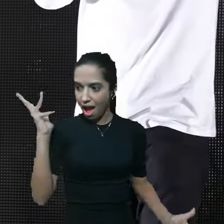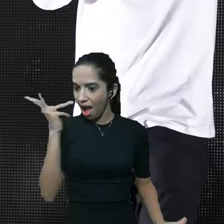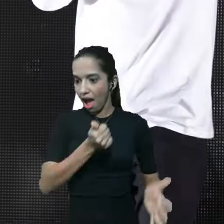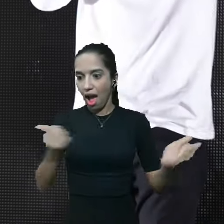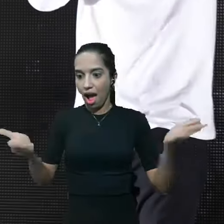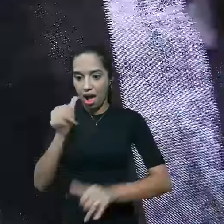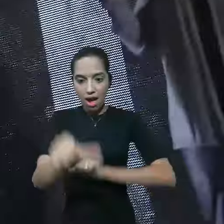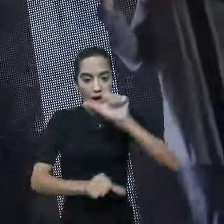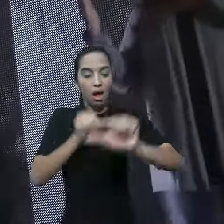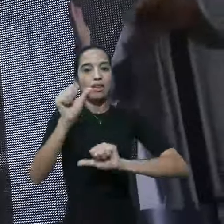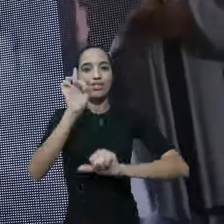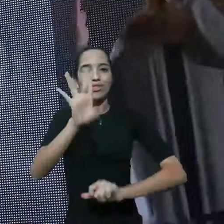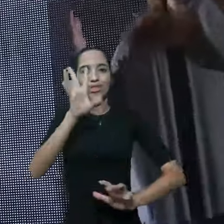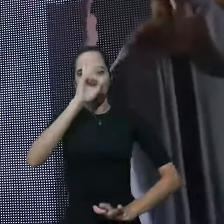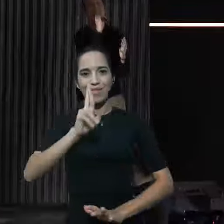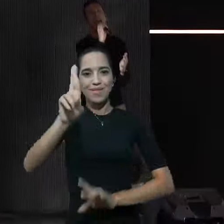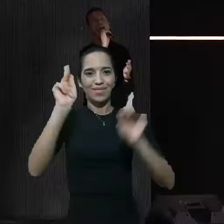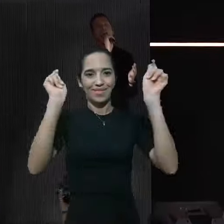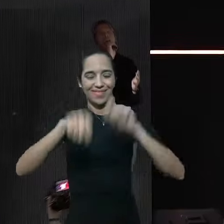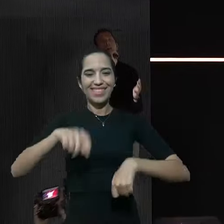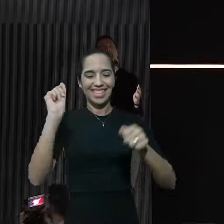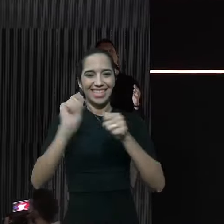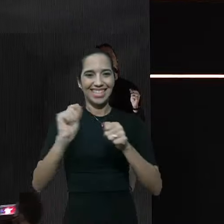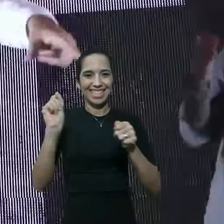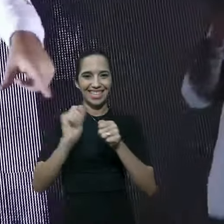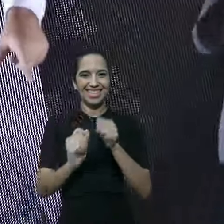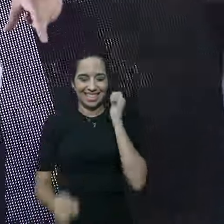pode fazer